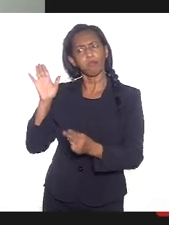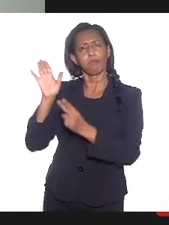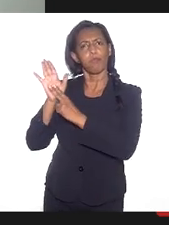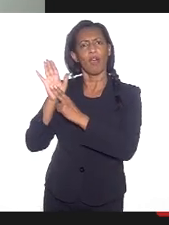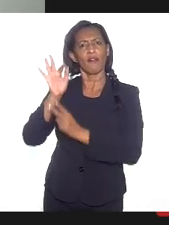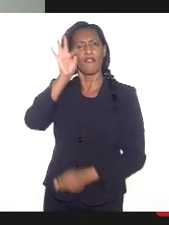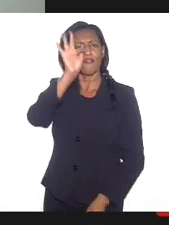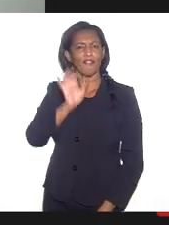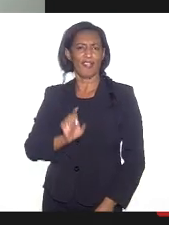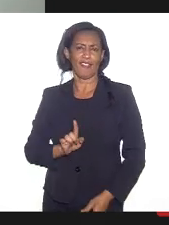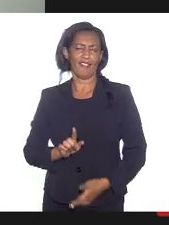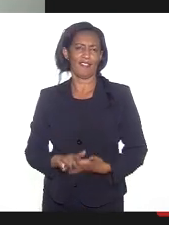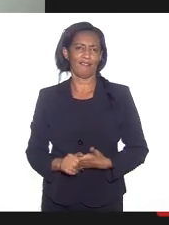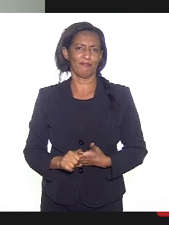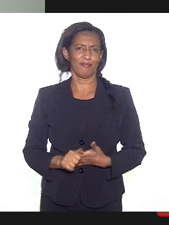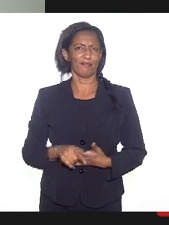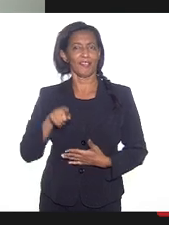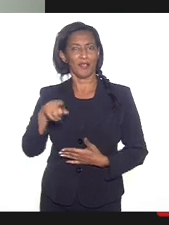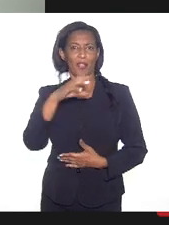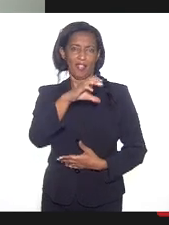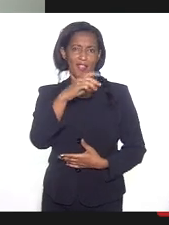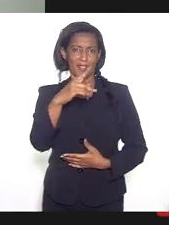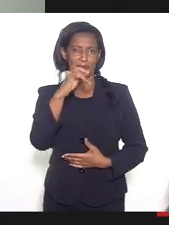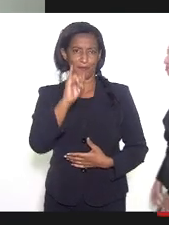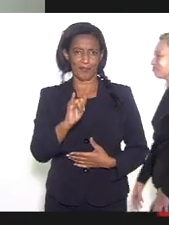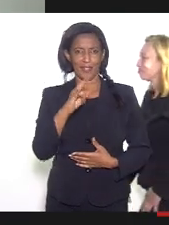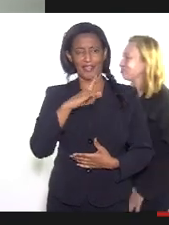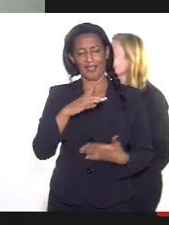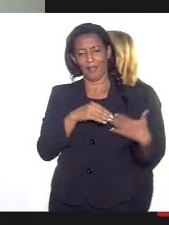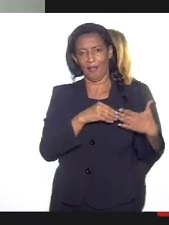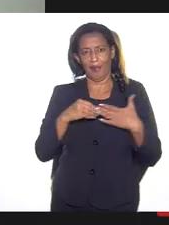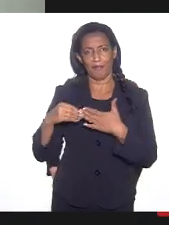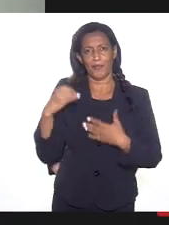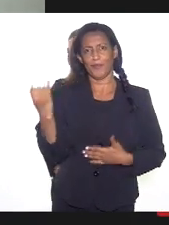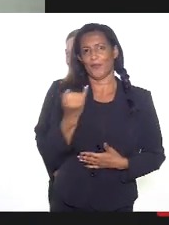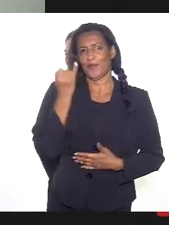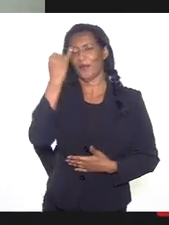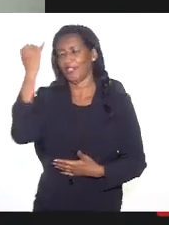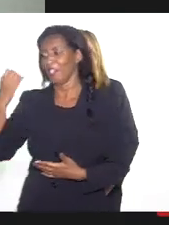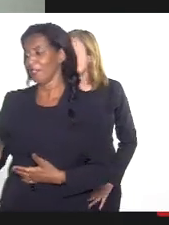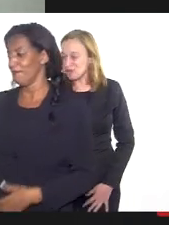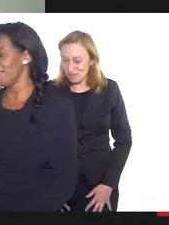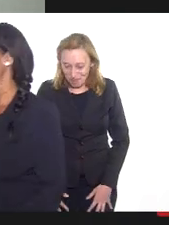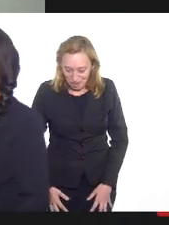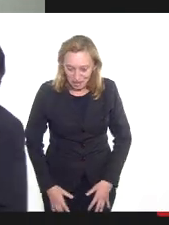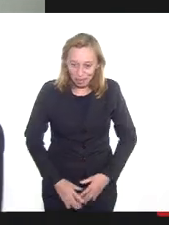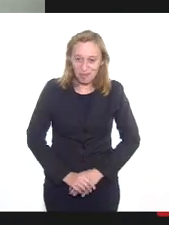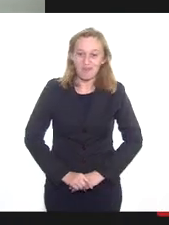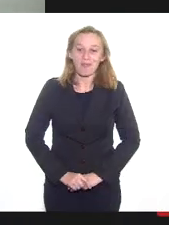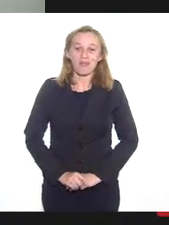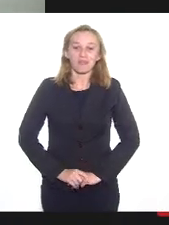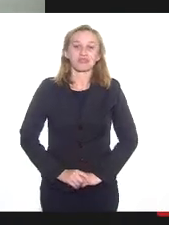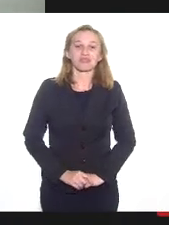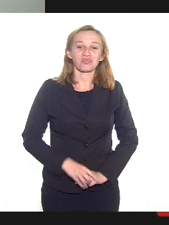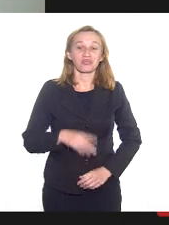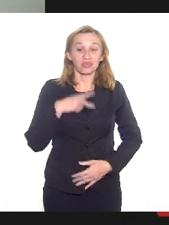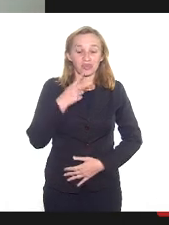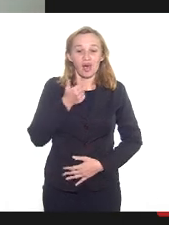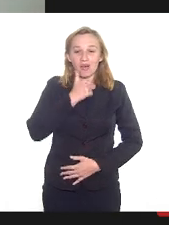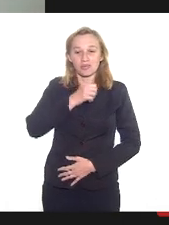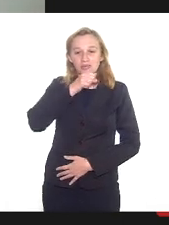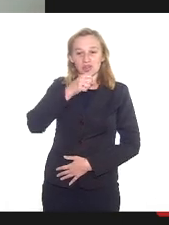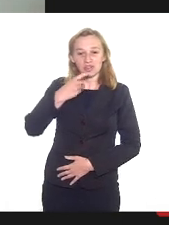Então, acho que essa CPI tem uma condução muito importante. Quero agradecer aqui a fala da mãe Nilce,